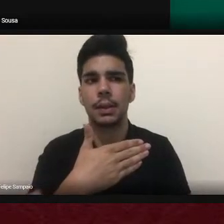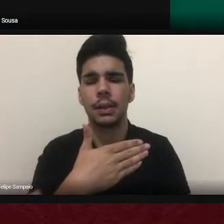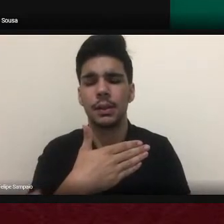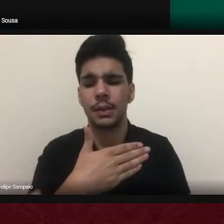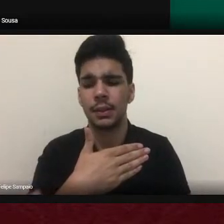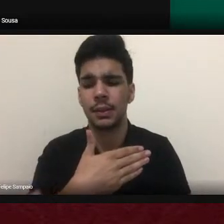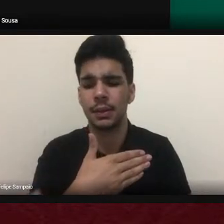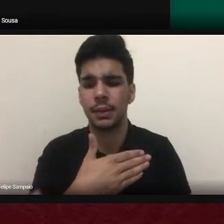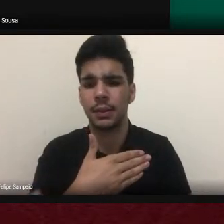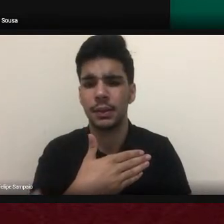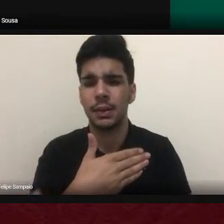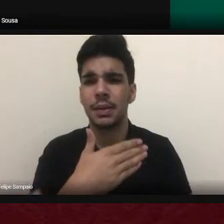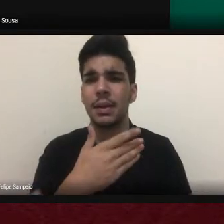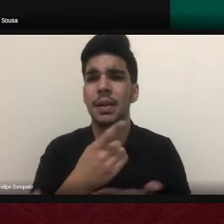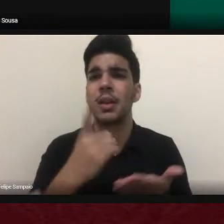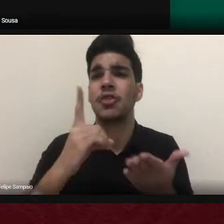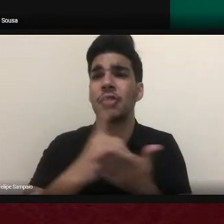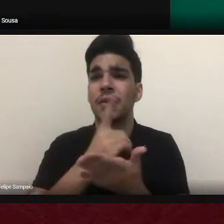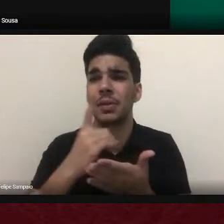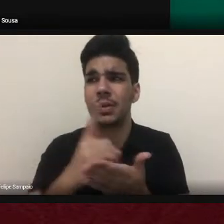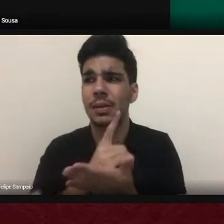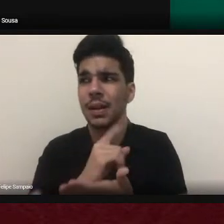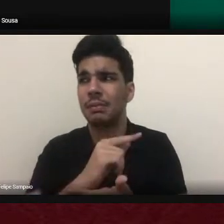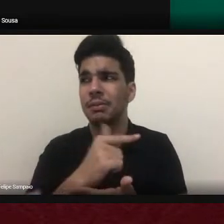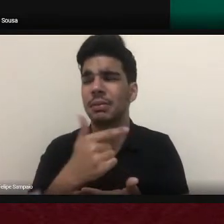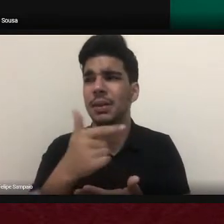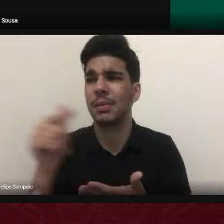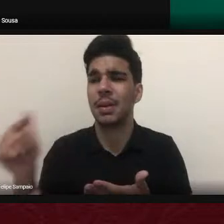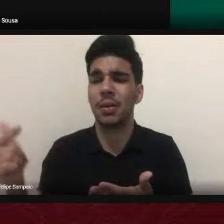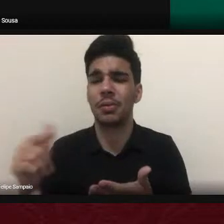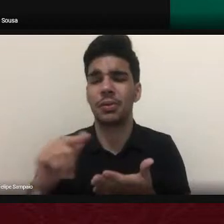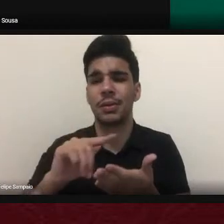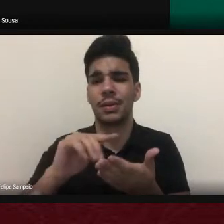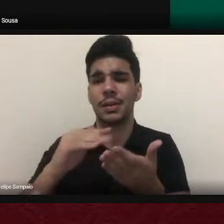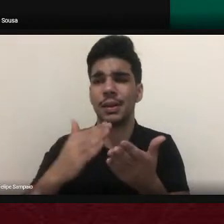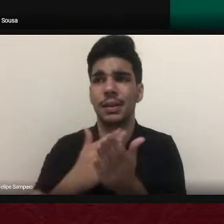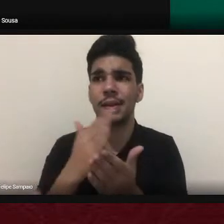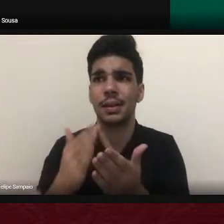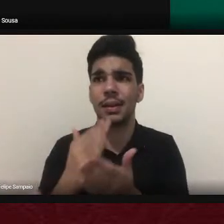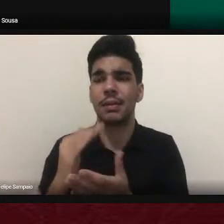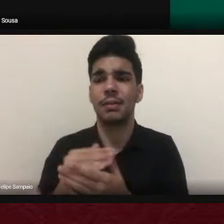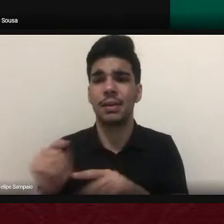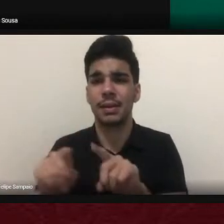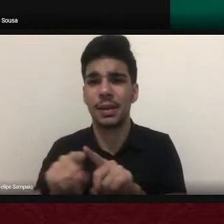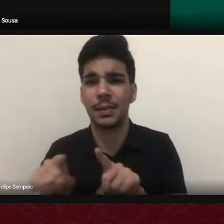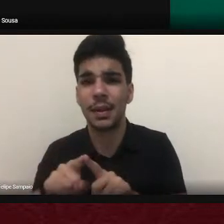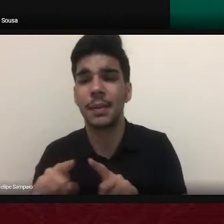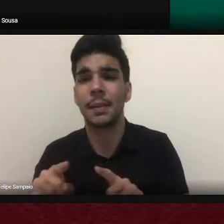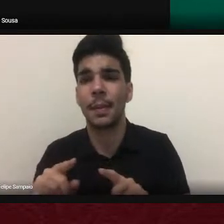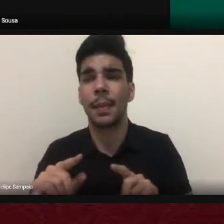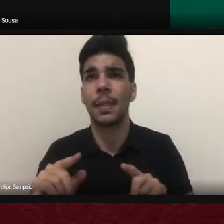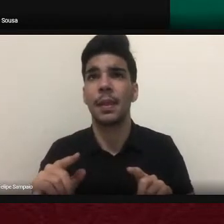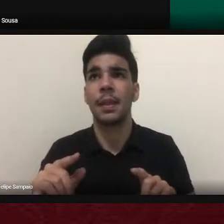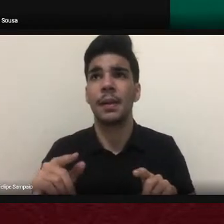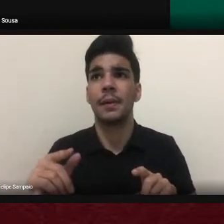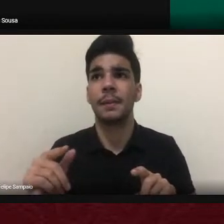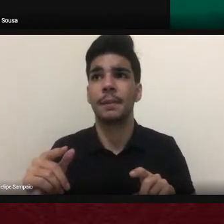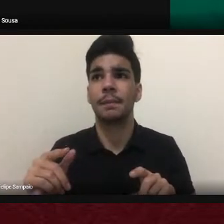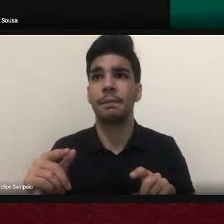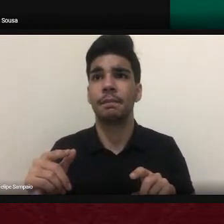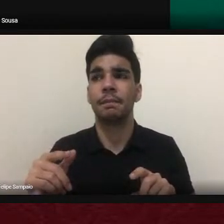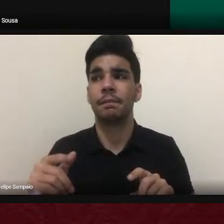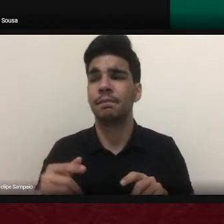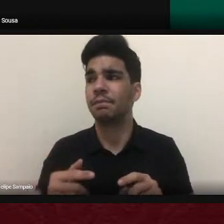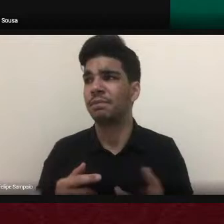dicionários livros didáticos e entrevistas essa parte contém reflexões sobre a parte da pesquisa histórica educacional